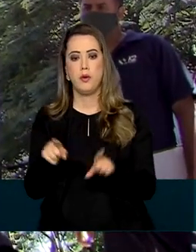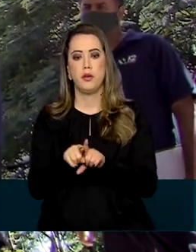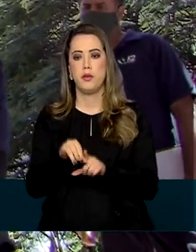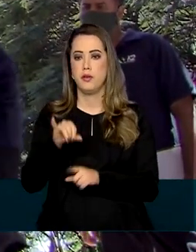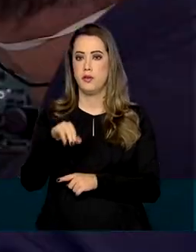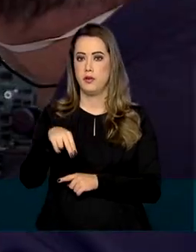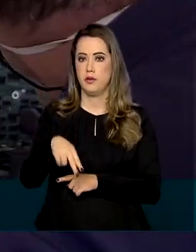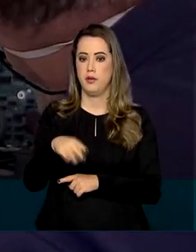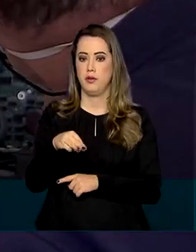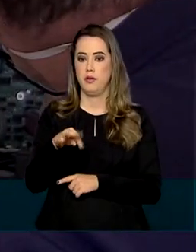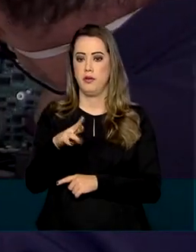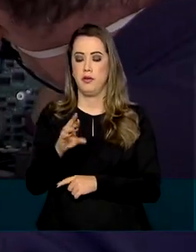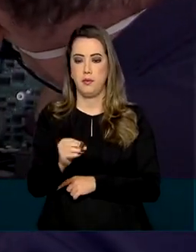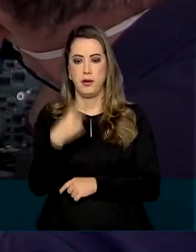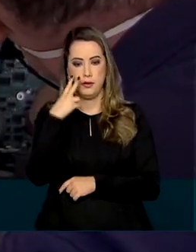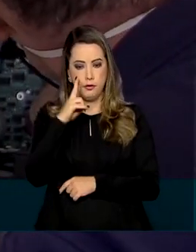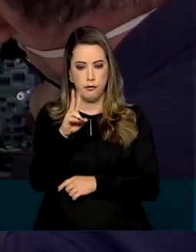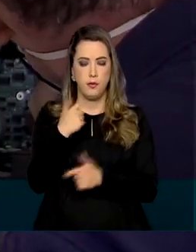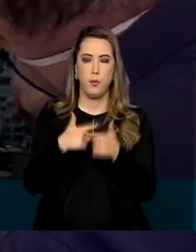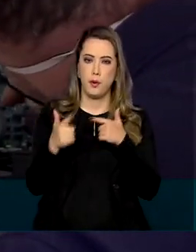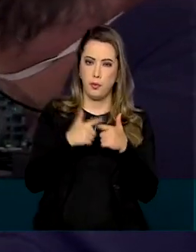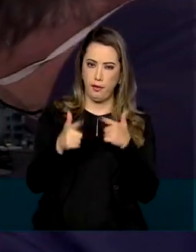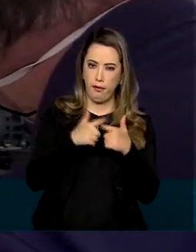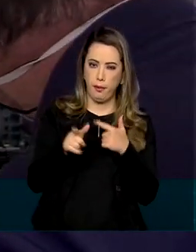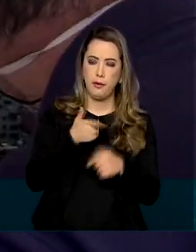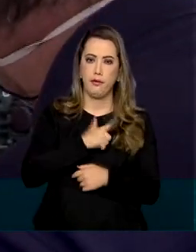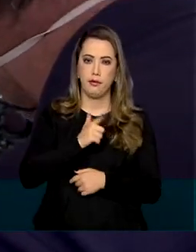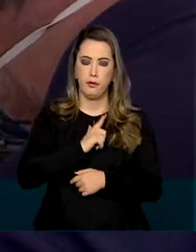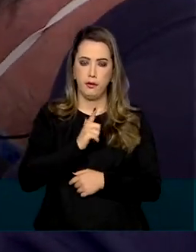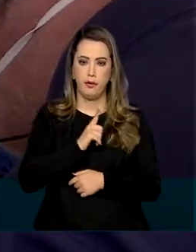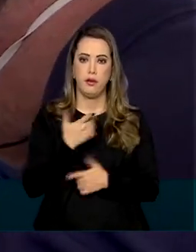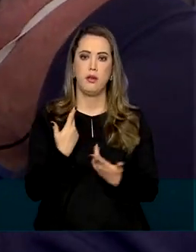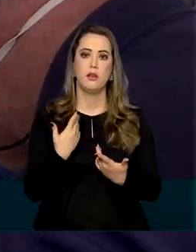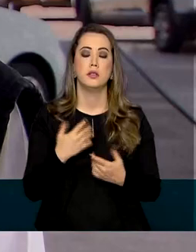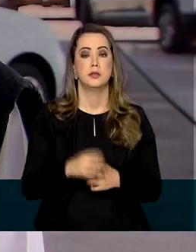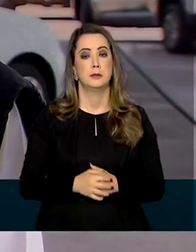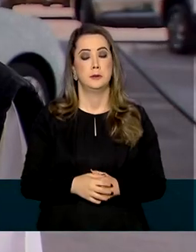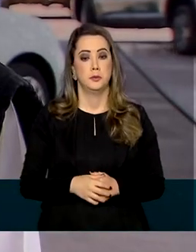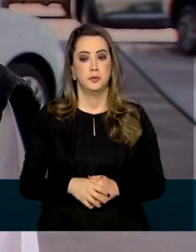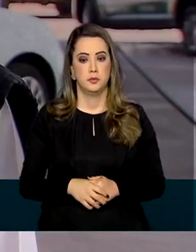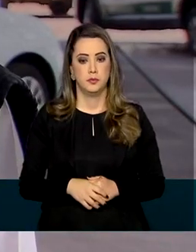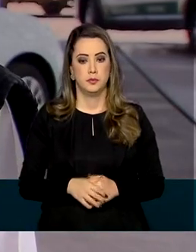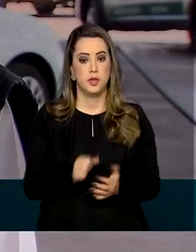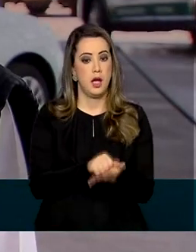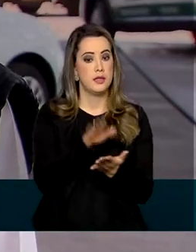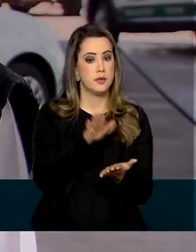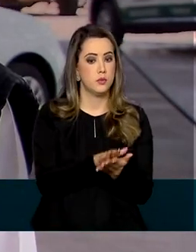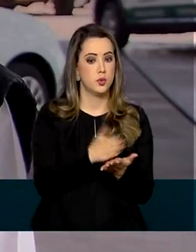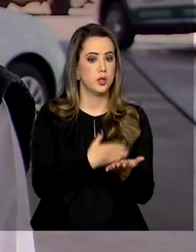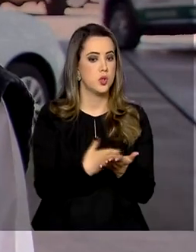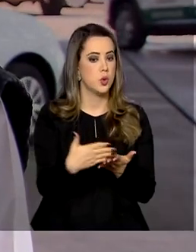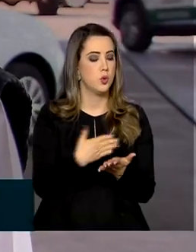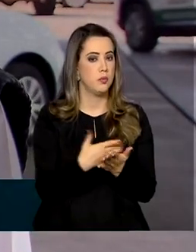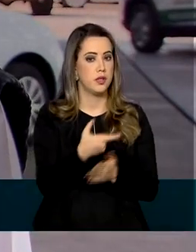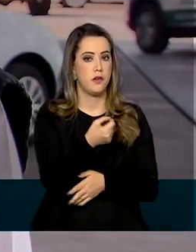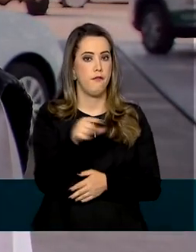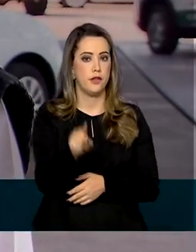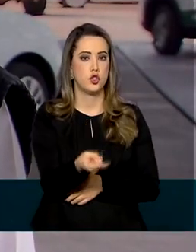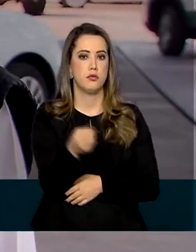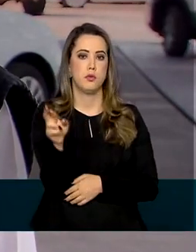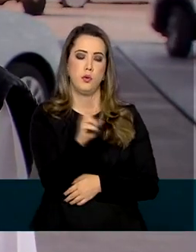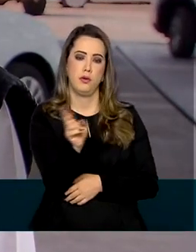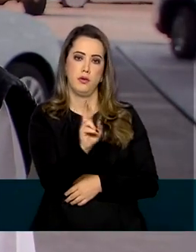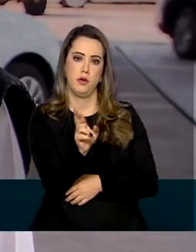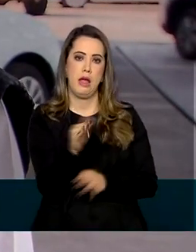irregularidades e descumprimento do Código de Defesa do Consumidor. As multas começam com 20 mil reais e